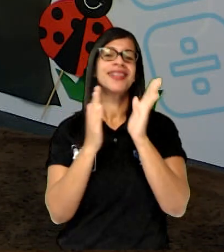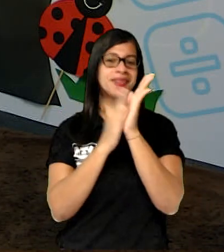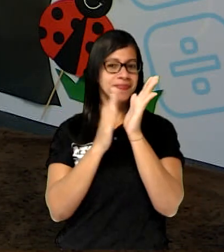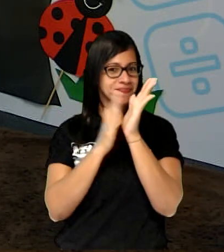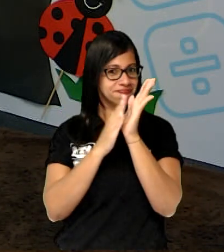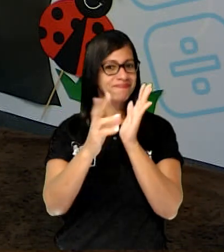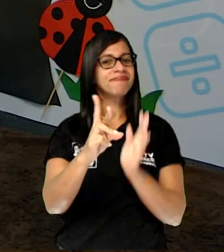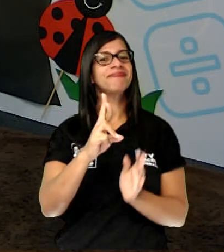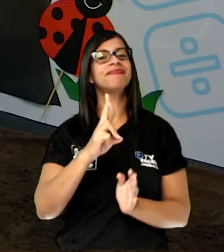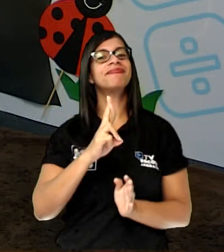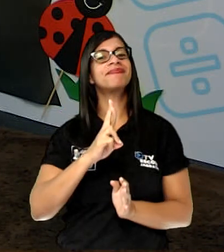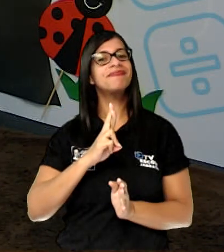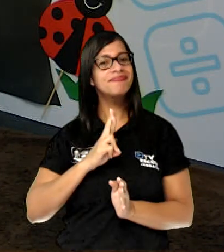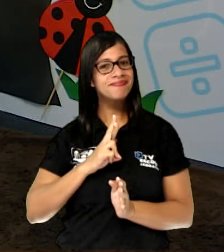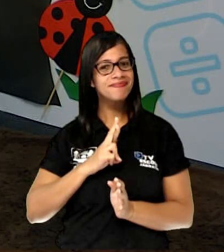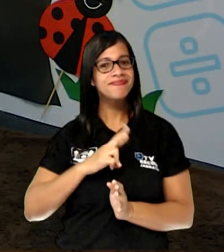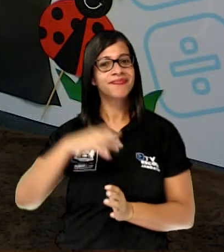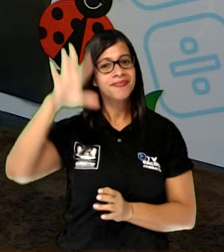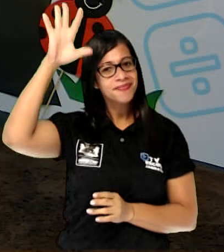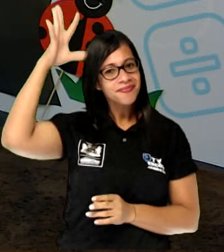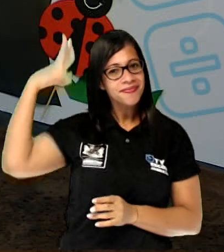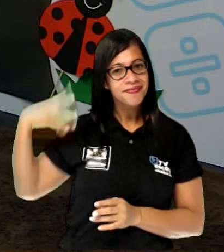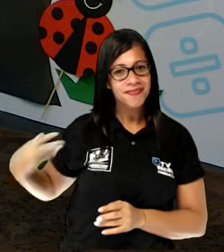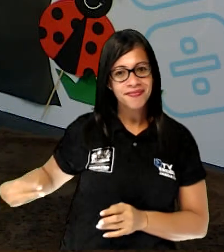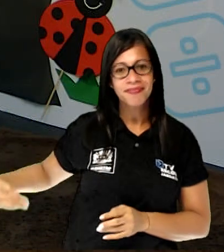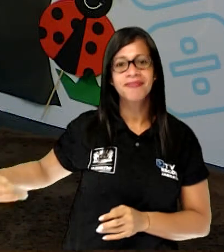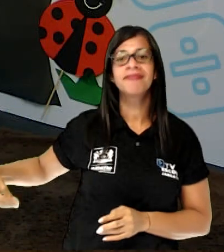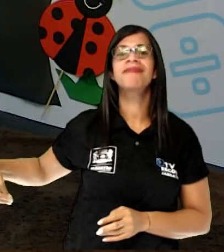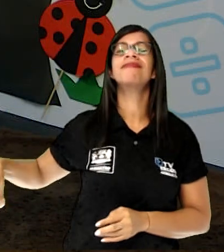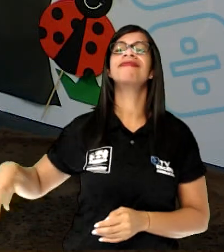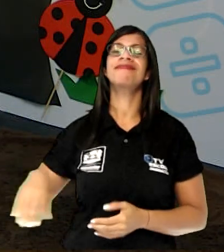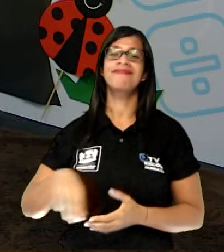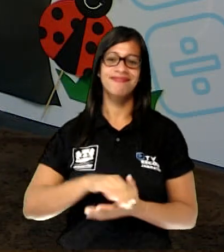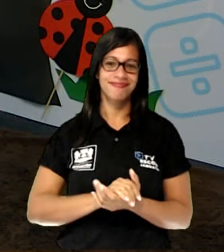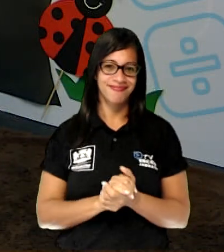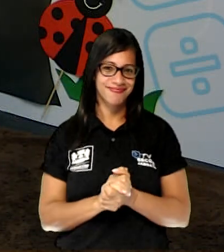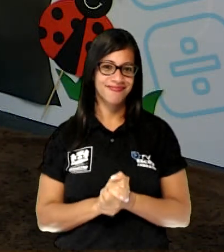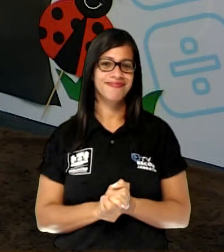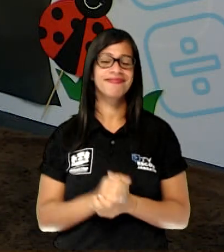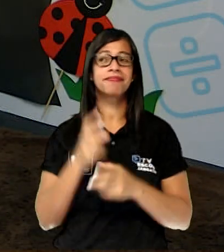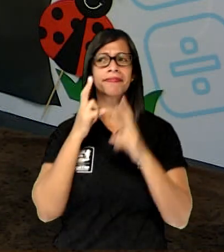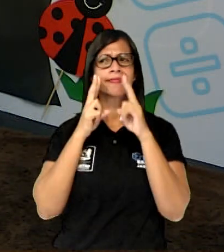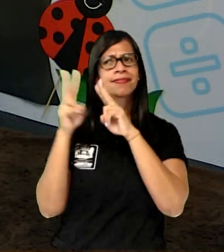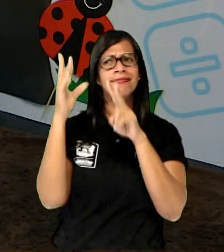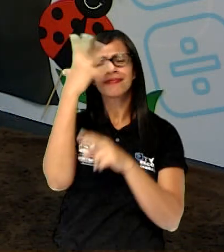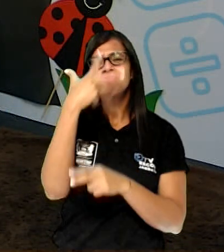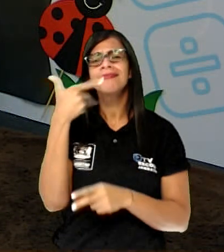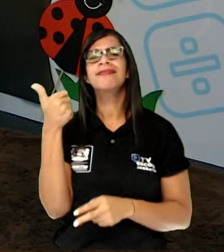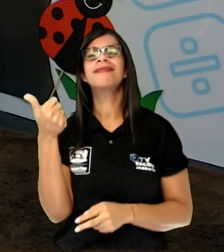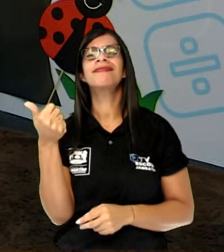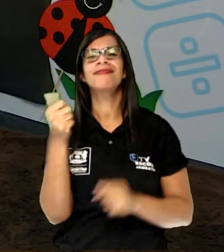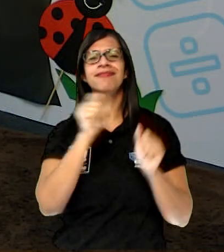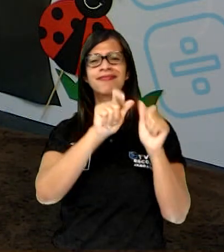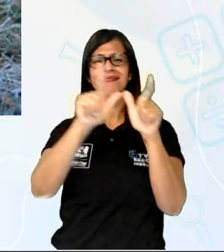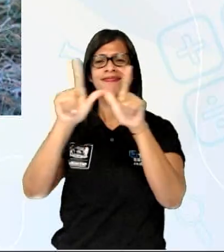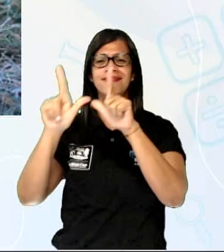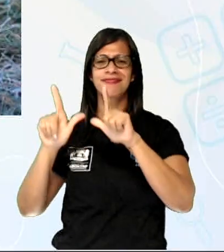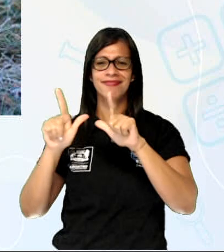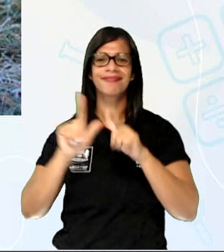quem disse a raposa. Olha só como ela é bonita no slide, gente.